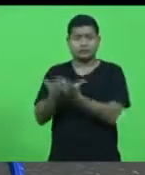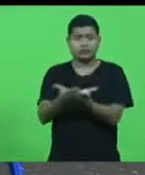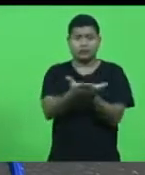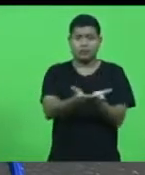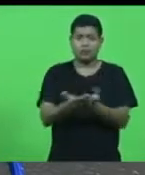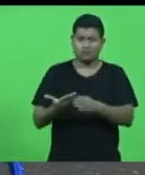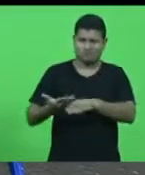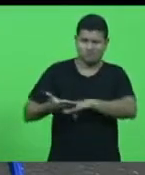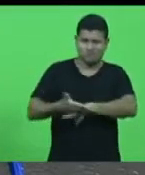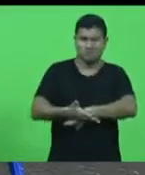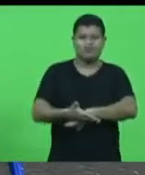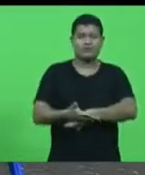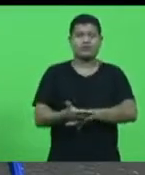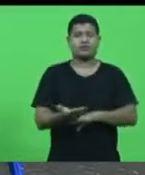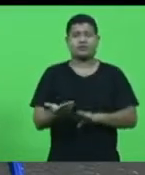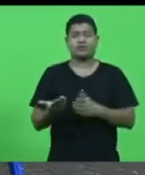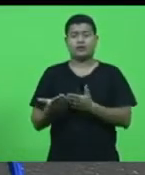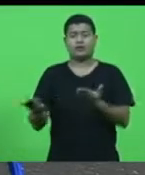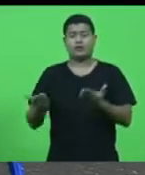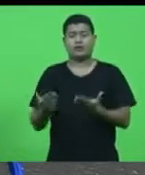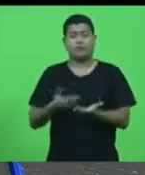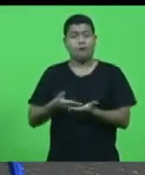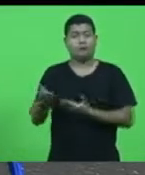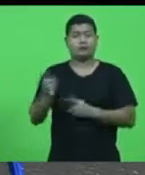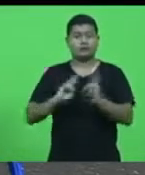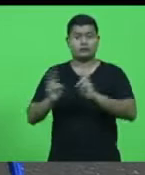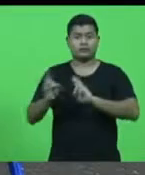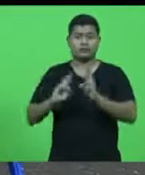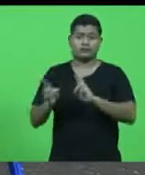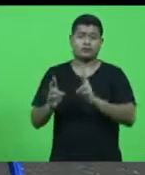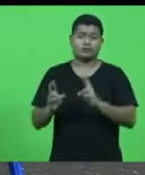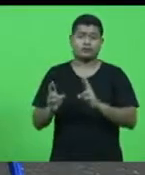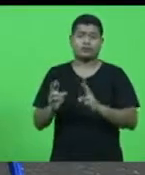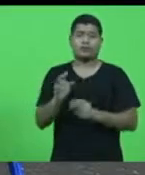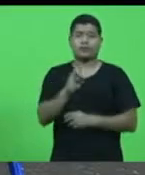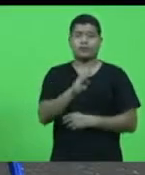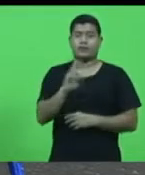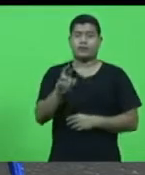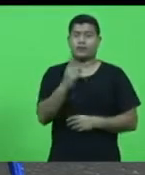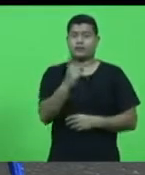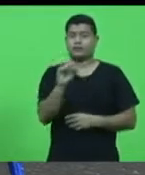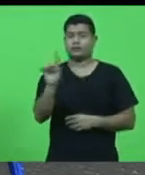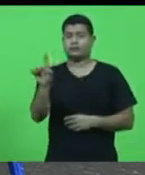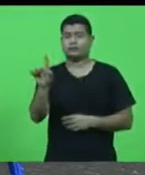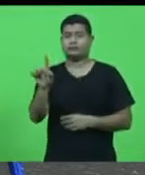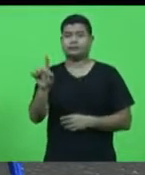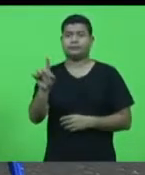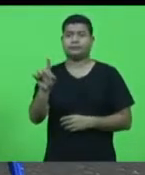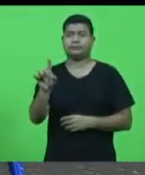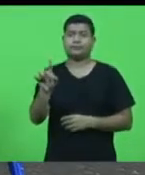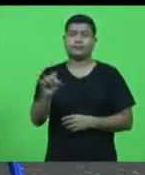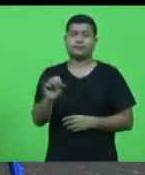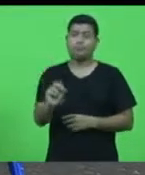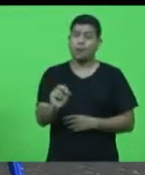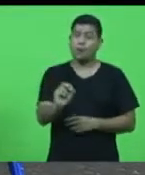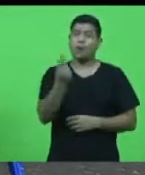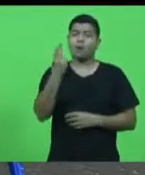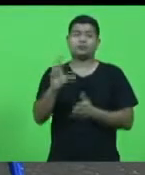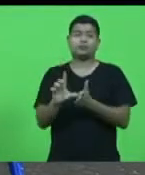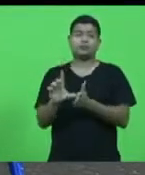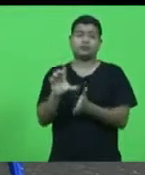da rodovia da BR-101 ou antes